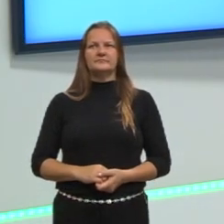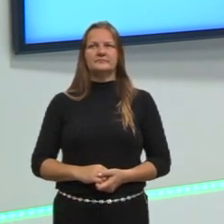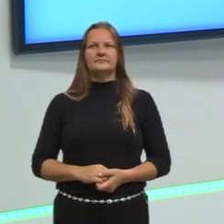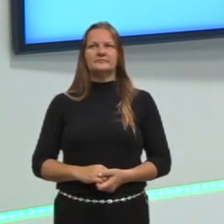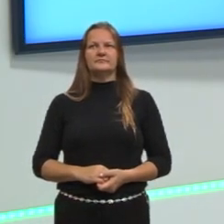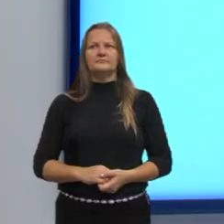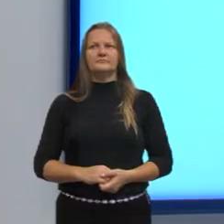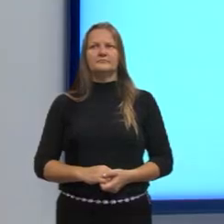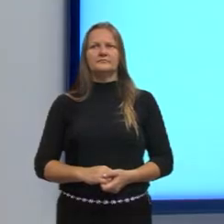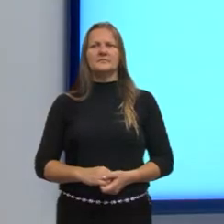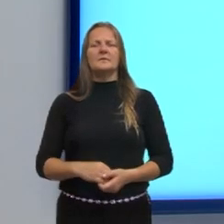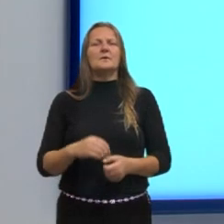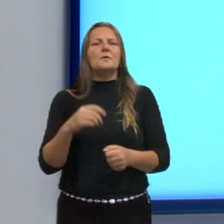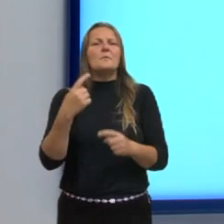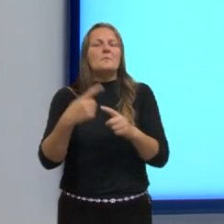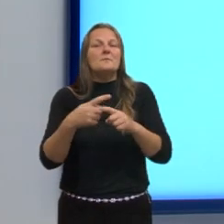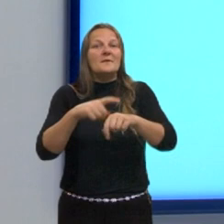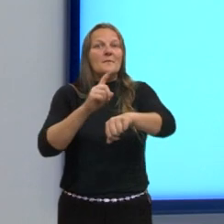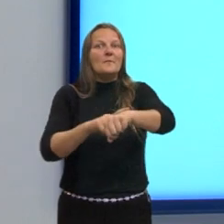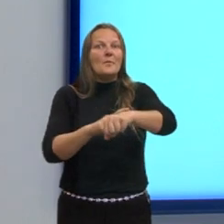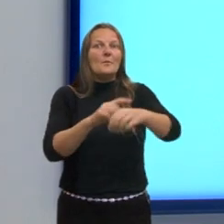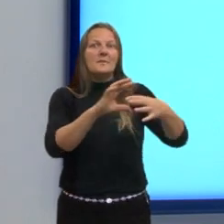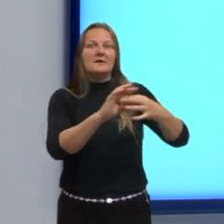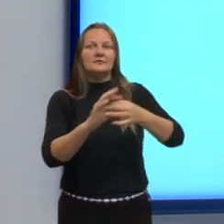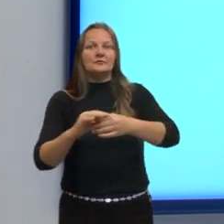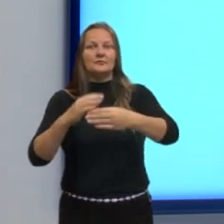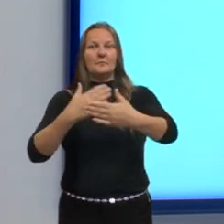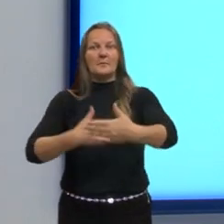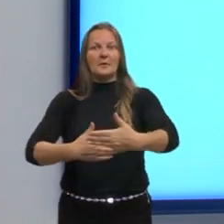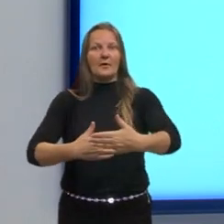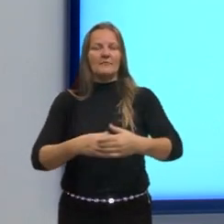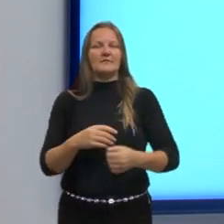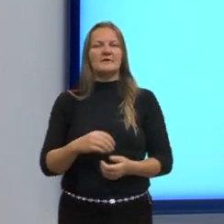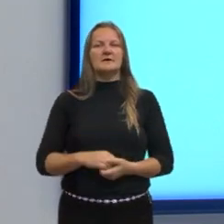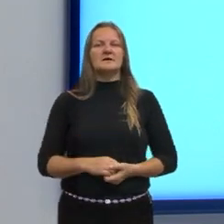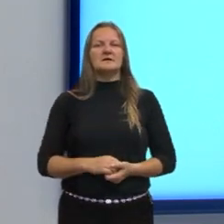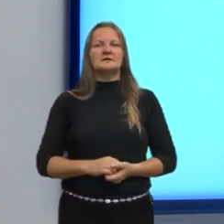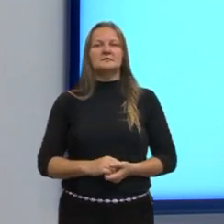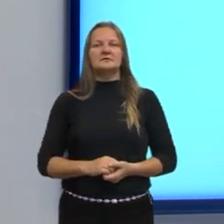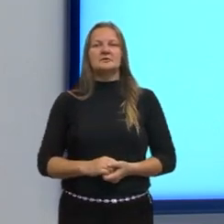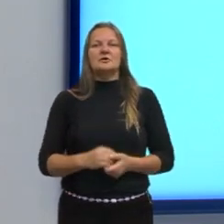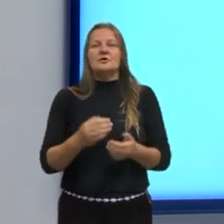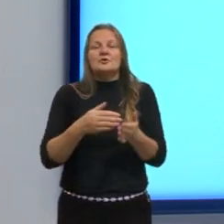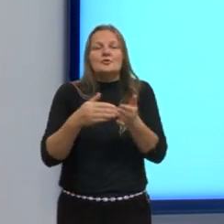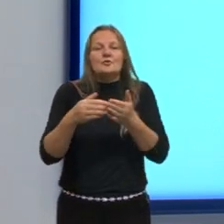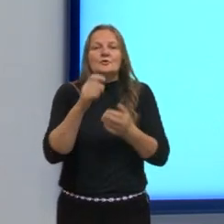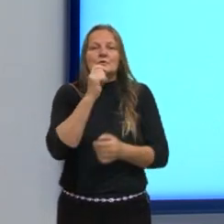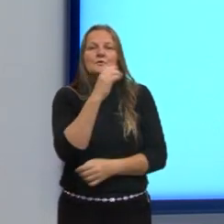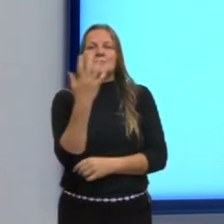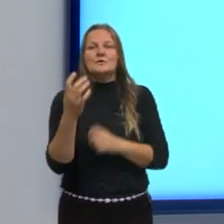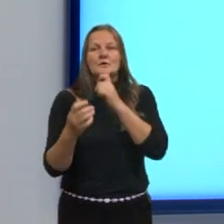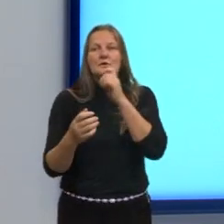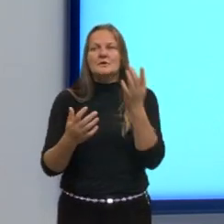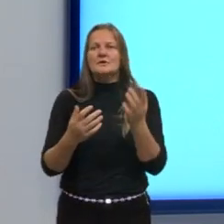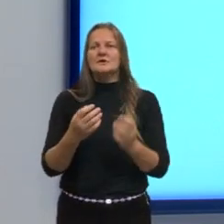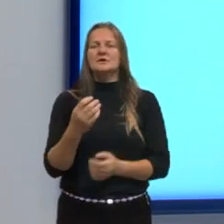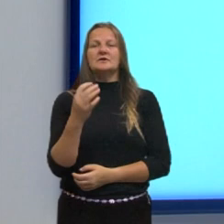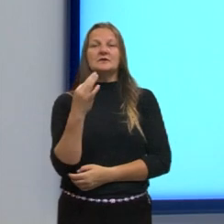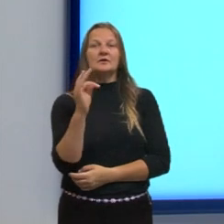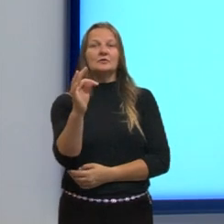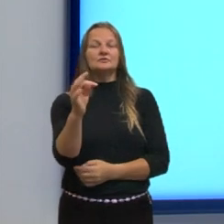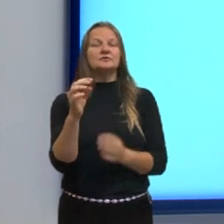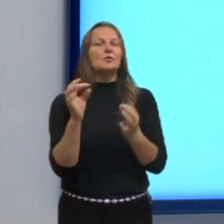Então, para a prova de ciências da natureza e suas tecnologias, nesse caderno,